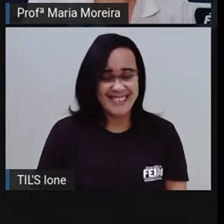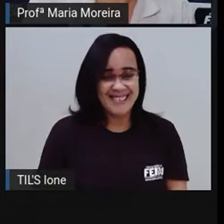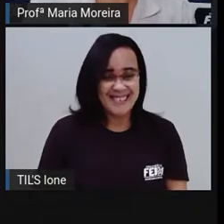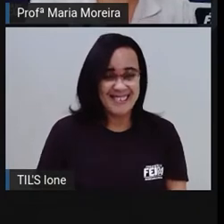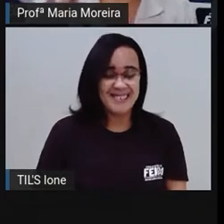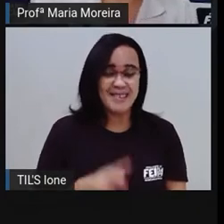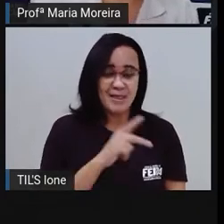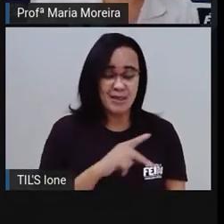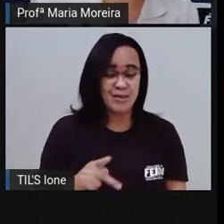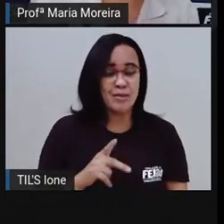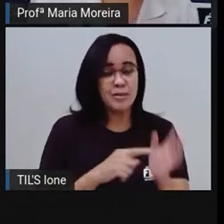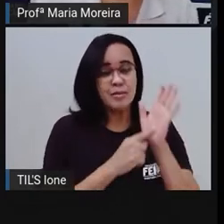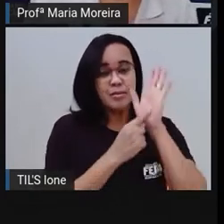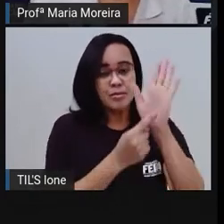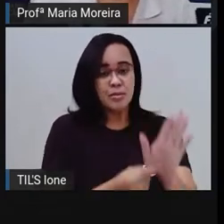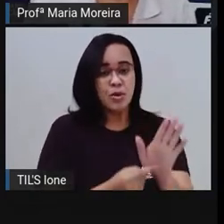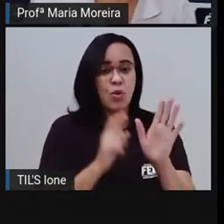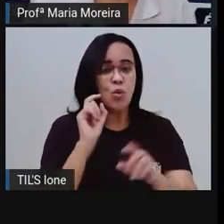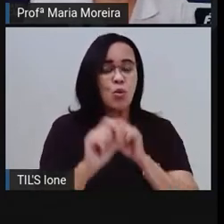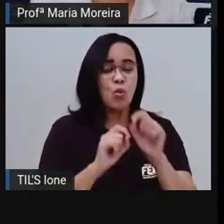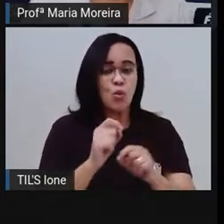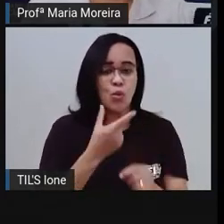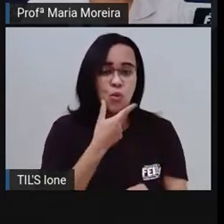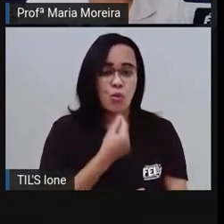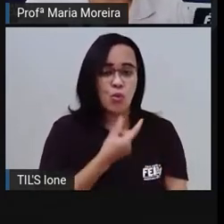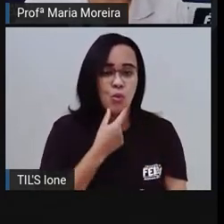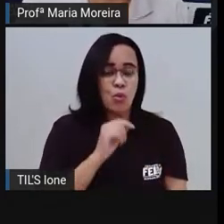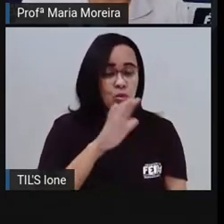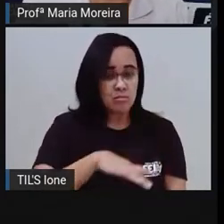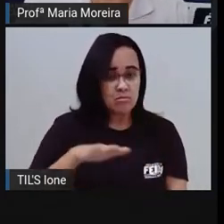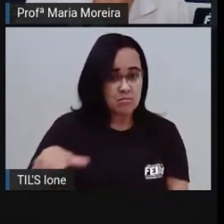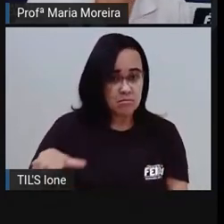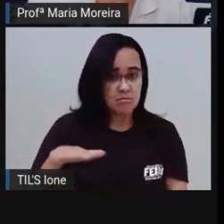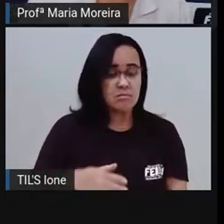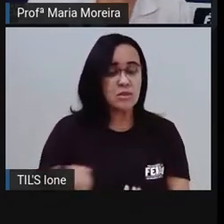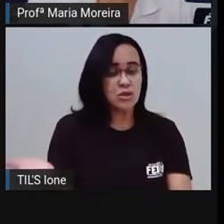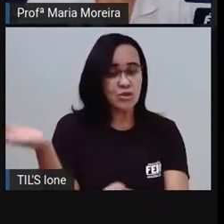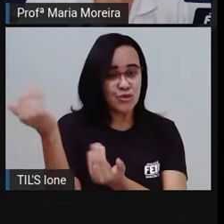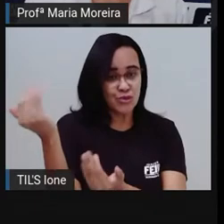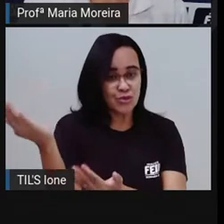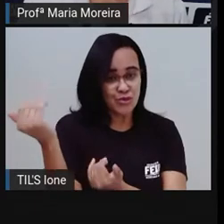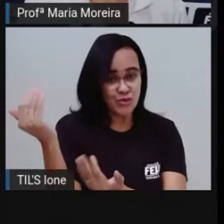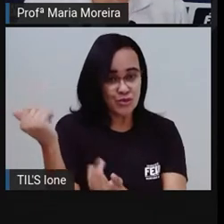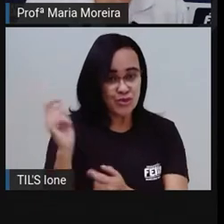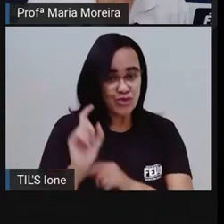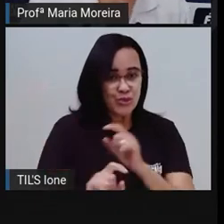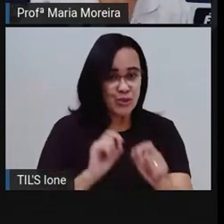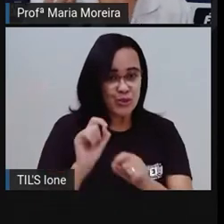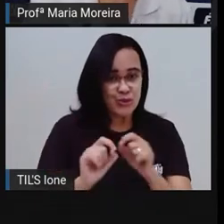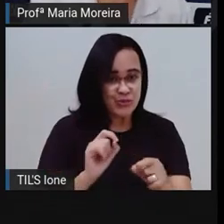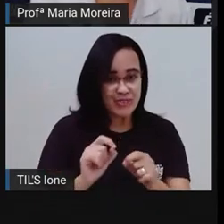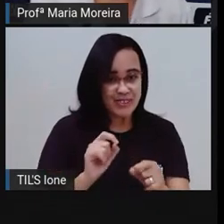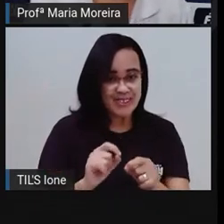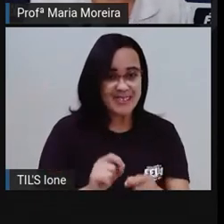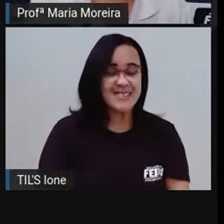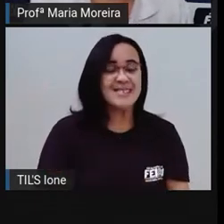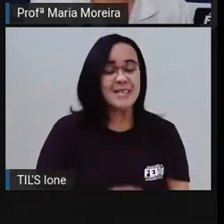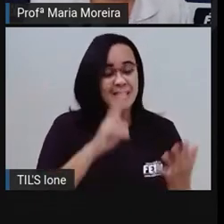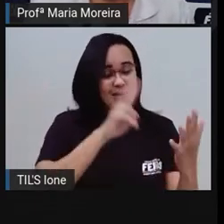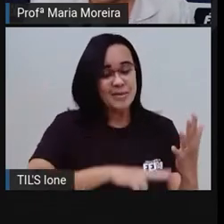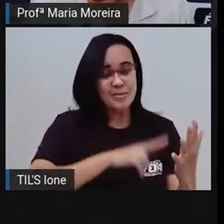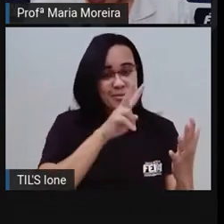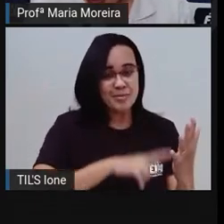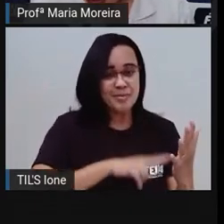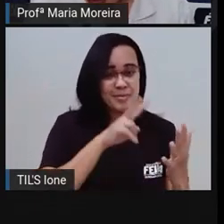a Pró trouxe aí, né? Esse rapazinho, esse jovem garoto, né? Que faz aí a...